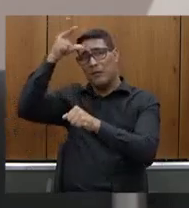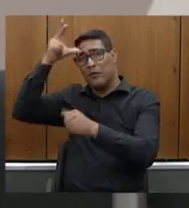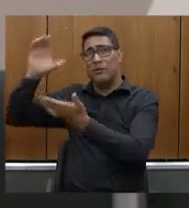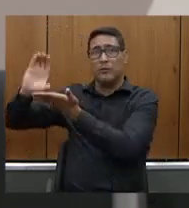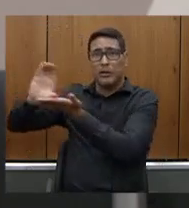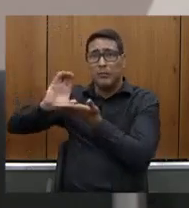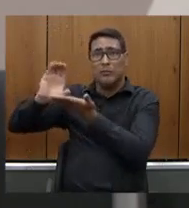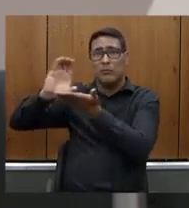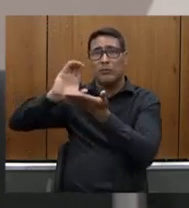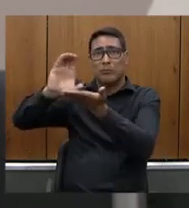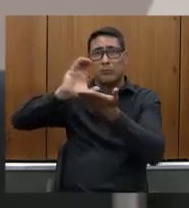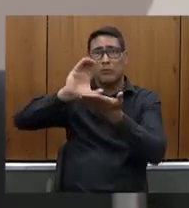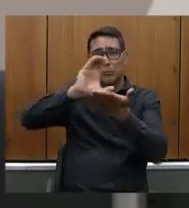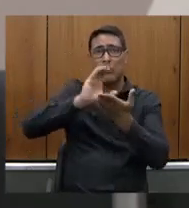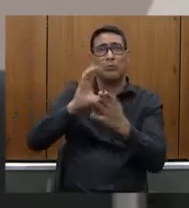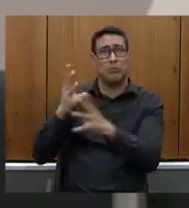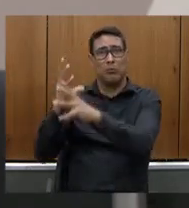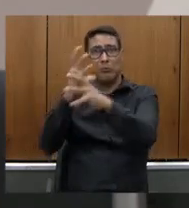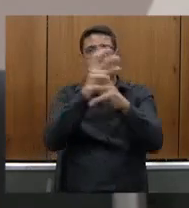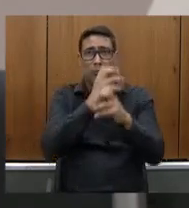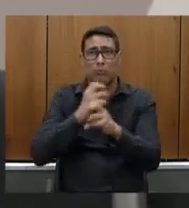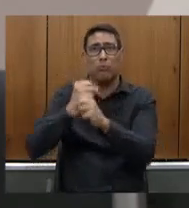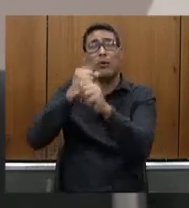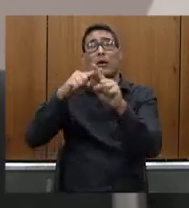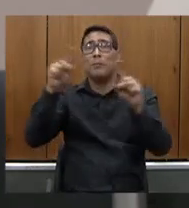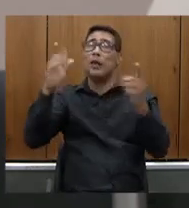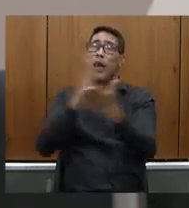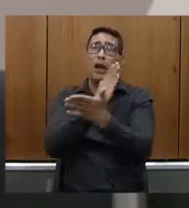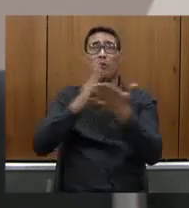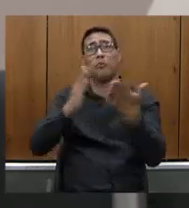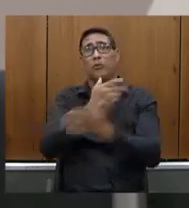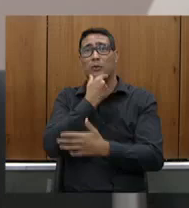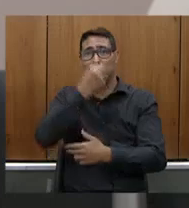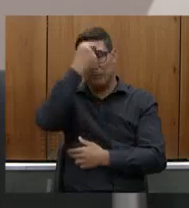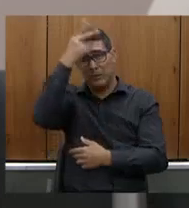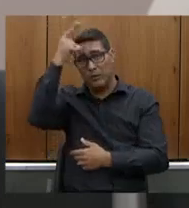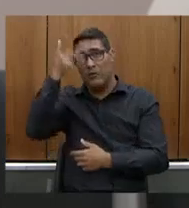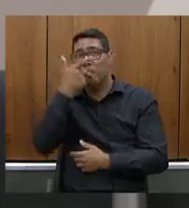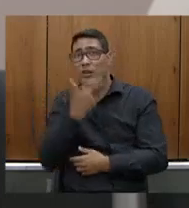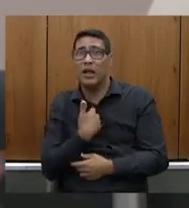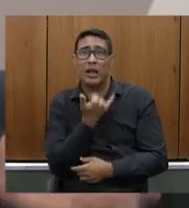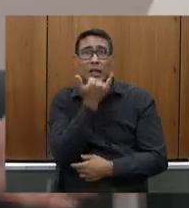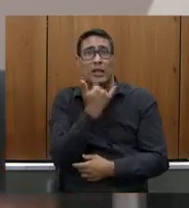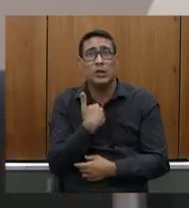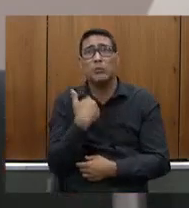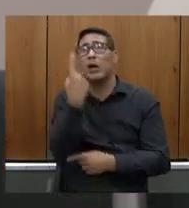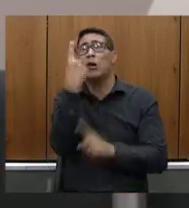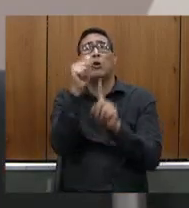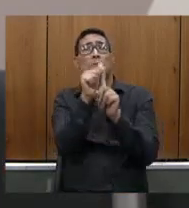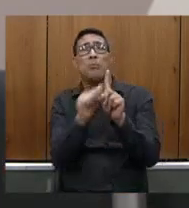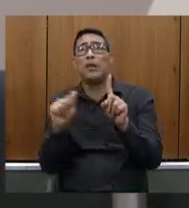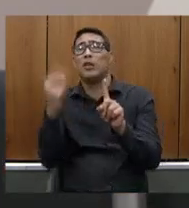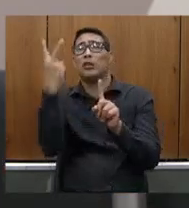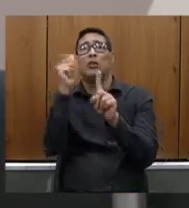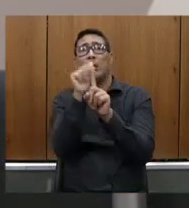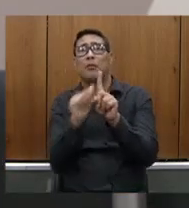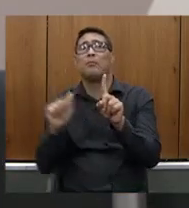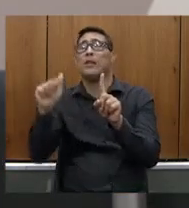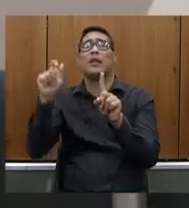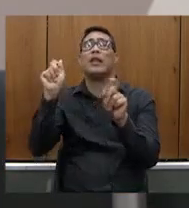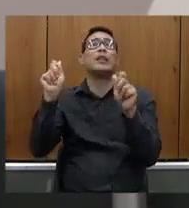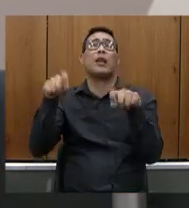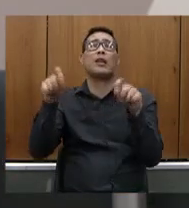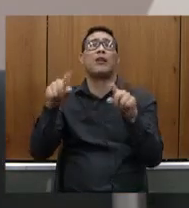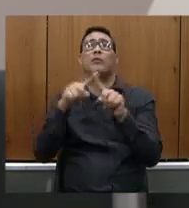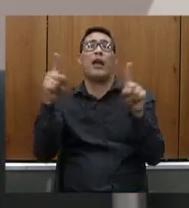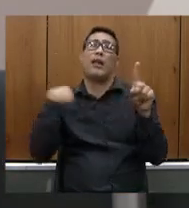o custo e aí os prefeitos mas o meu município eu demoro um mês dois meses para ter um paciente CTI meu município é pequeno o